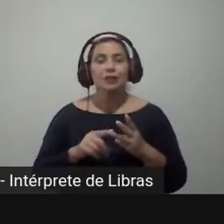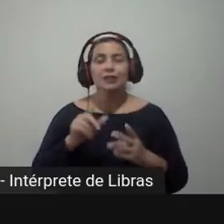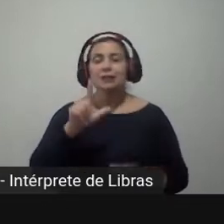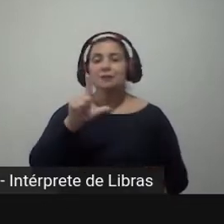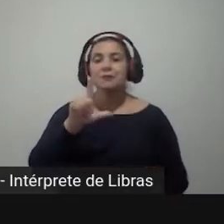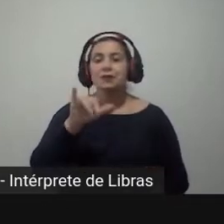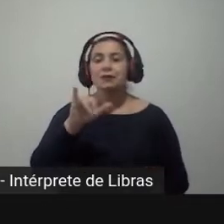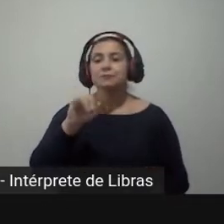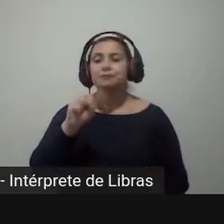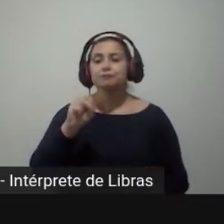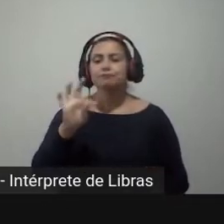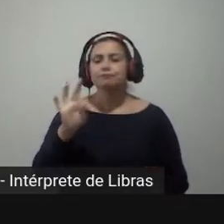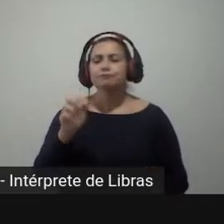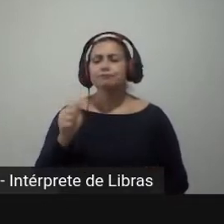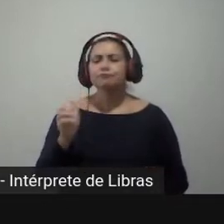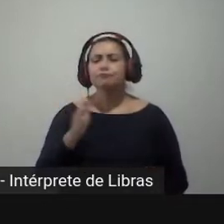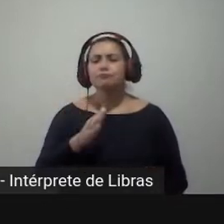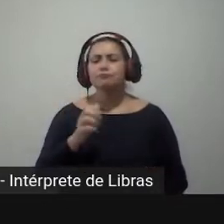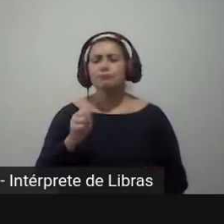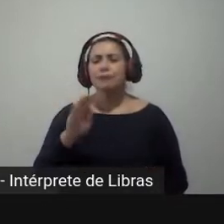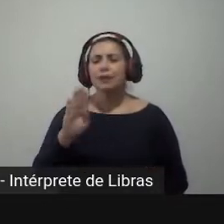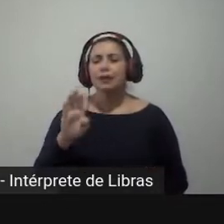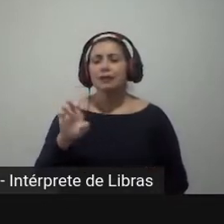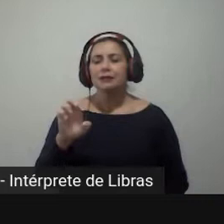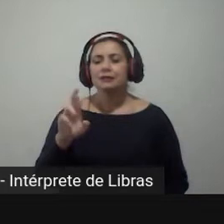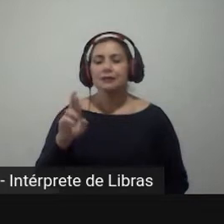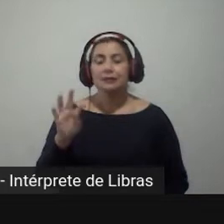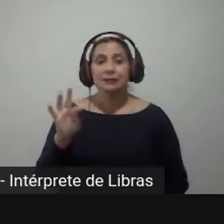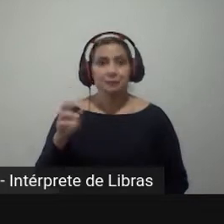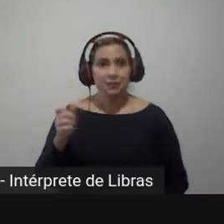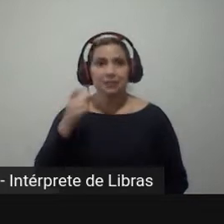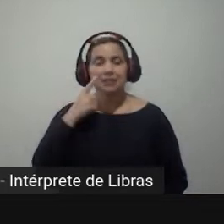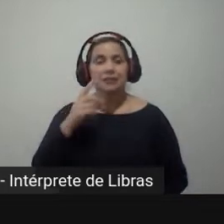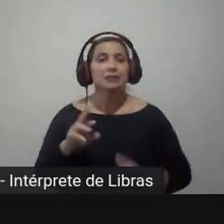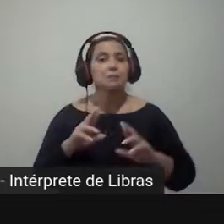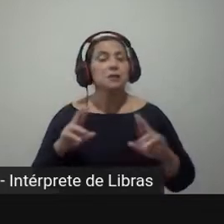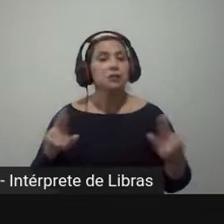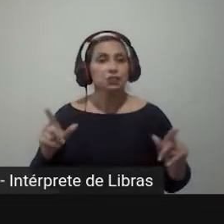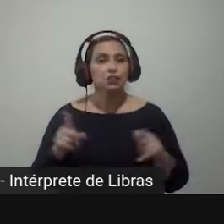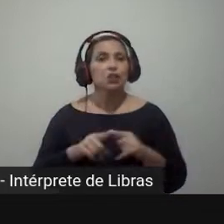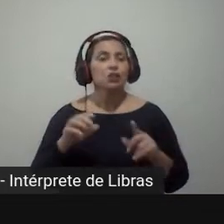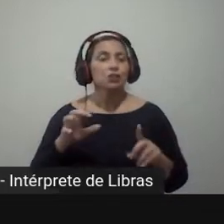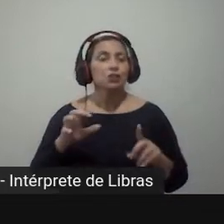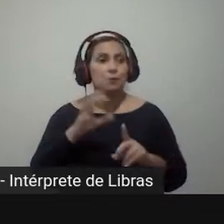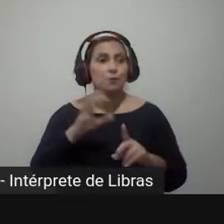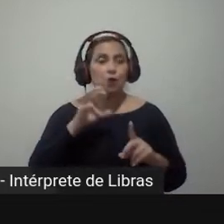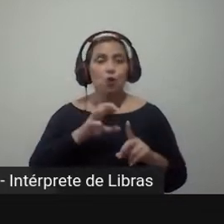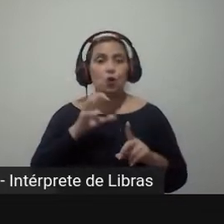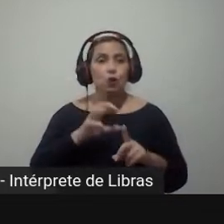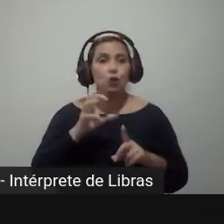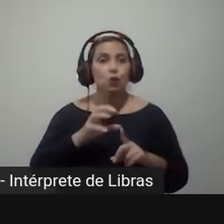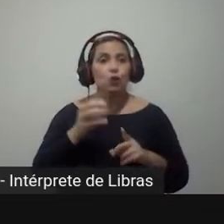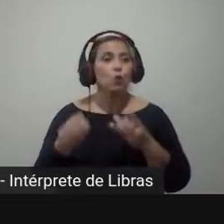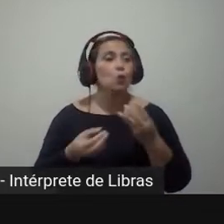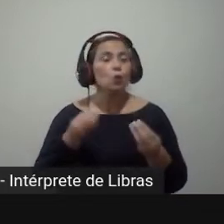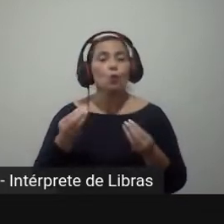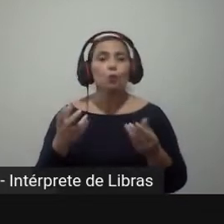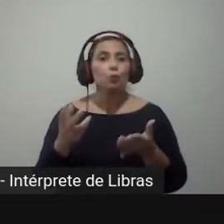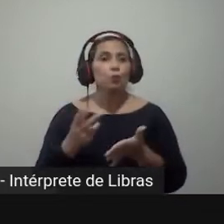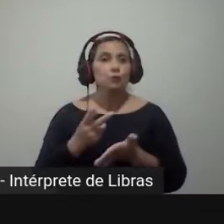de um sistema proporcional de lista aberta, que também é bem diferente, e isso impacta muito em como o fenômeno se manifesta.